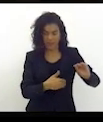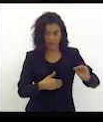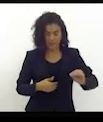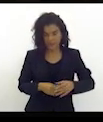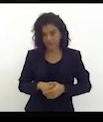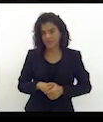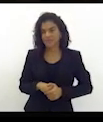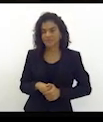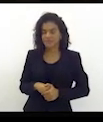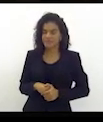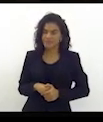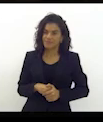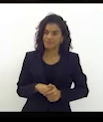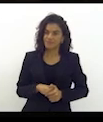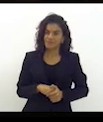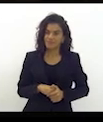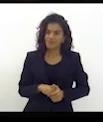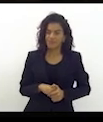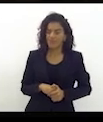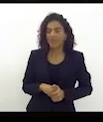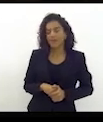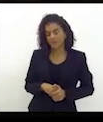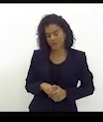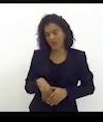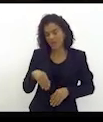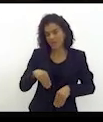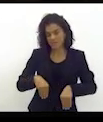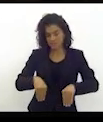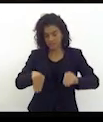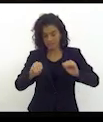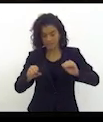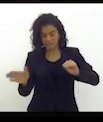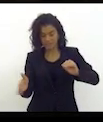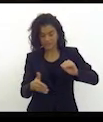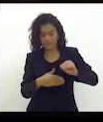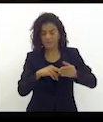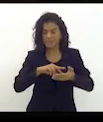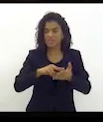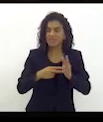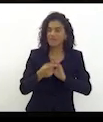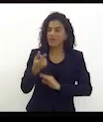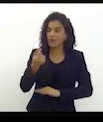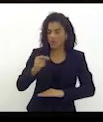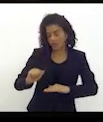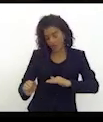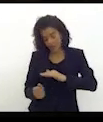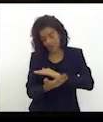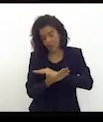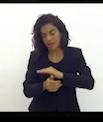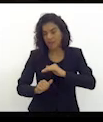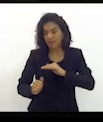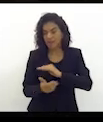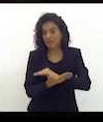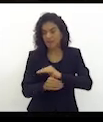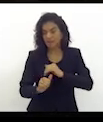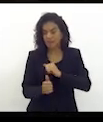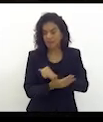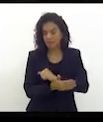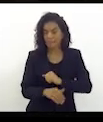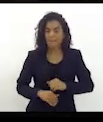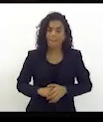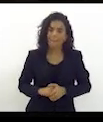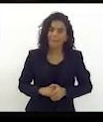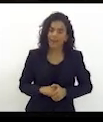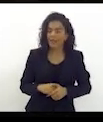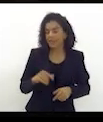debaixo do tapetinho para ser claro a propina entre tantas e tantas